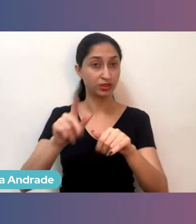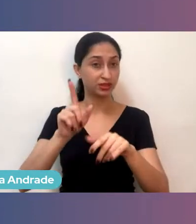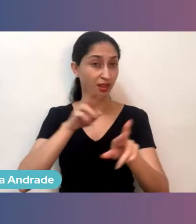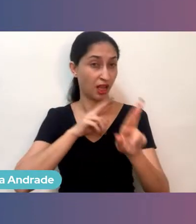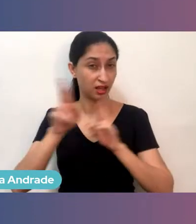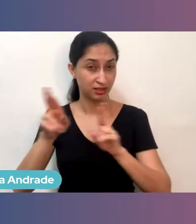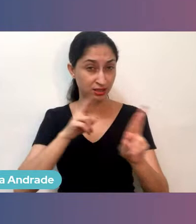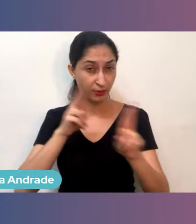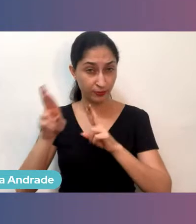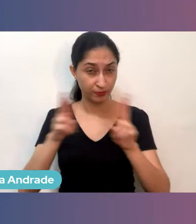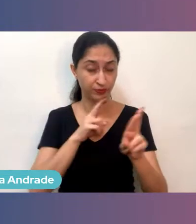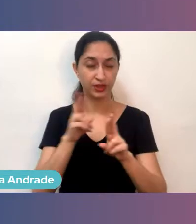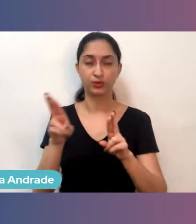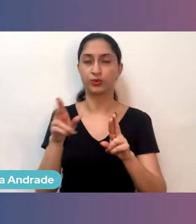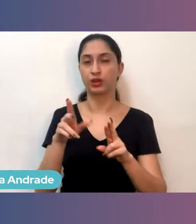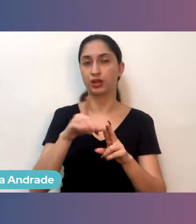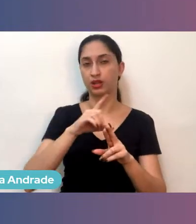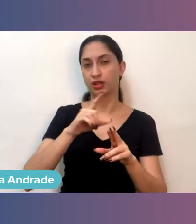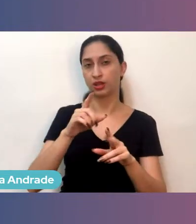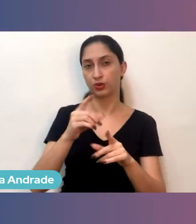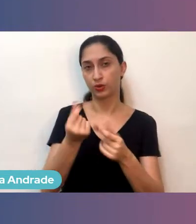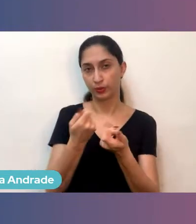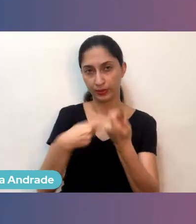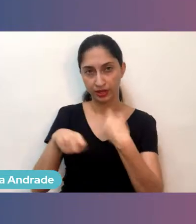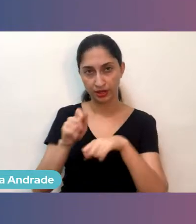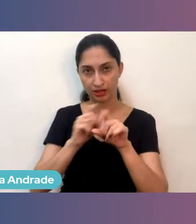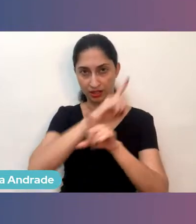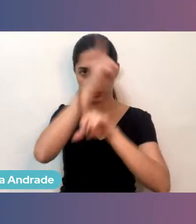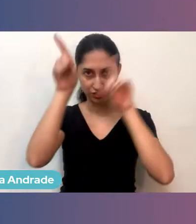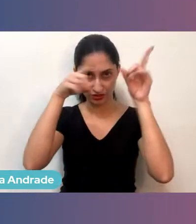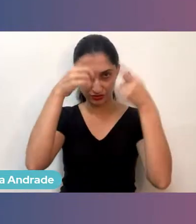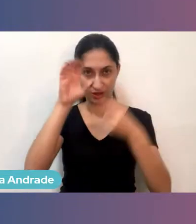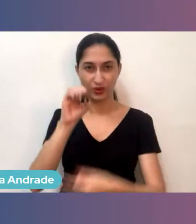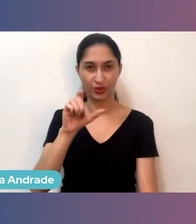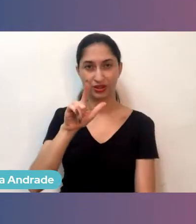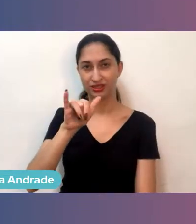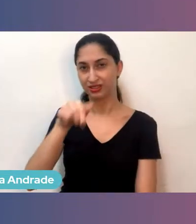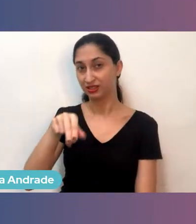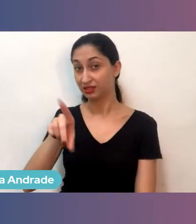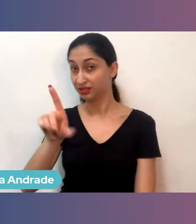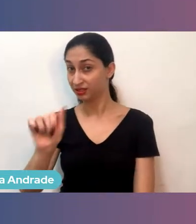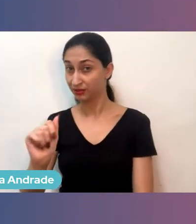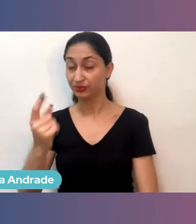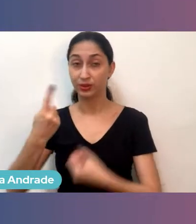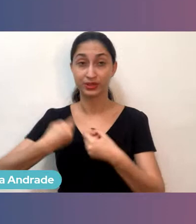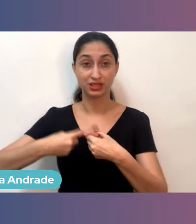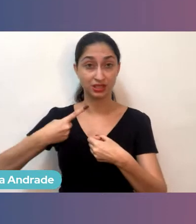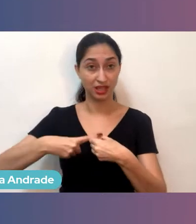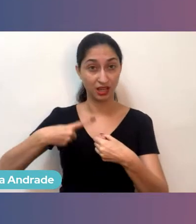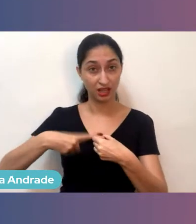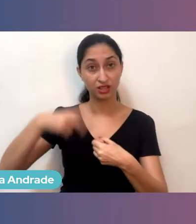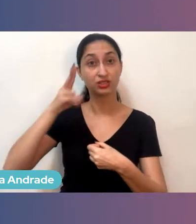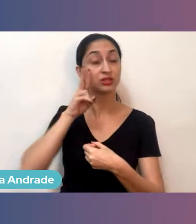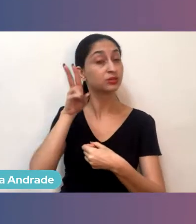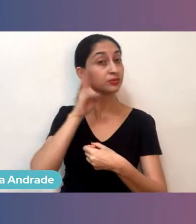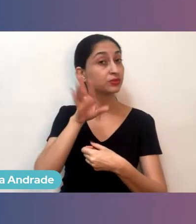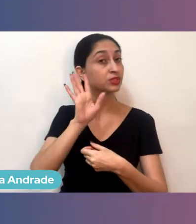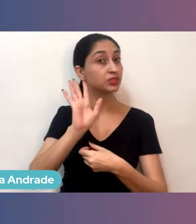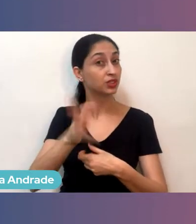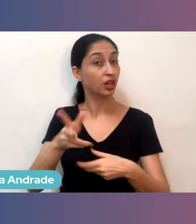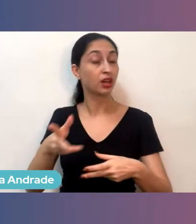aqui, Olinda, uma cidade histórica e também uma cidade que já é reconhecida pela Unesco.